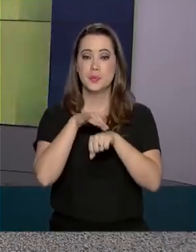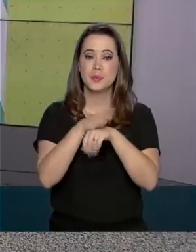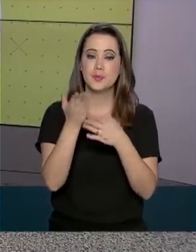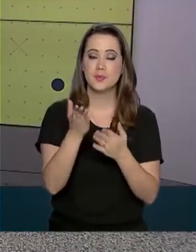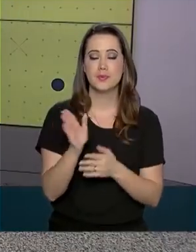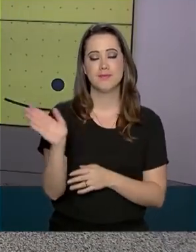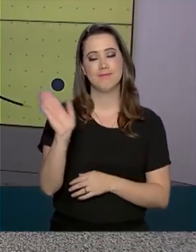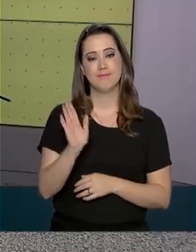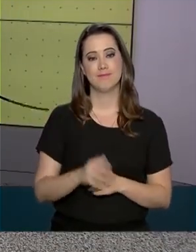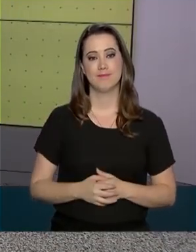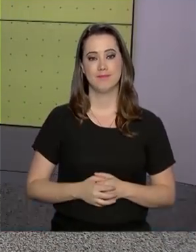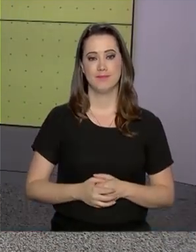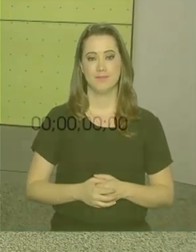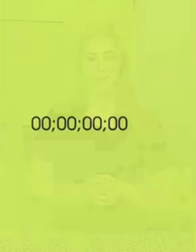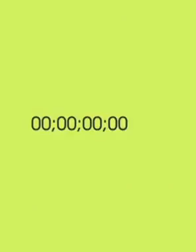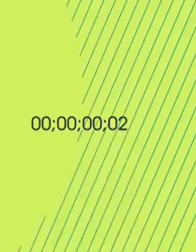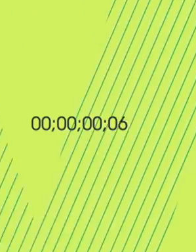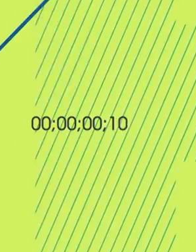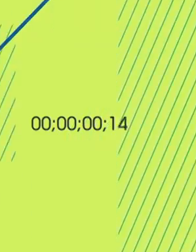ótima noite para você.